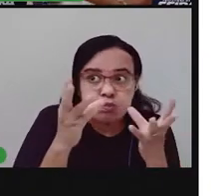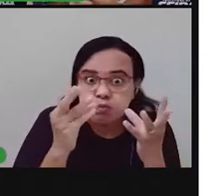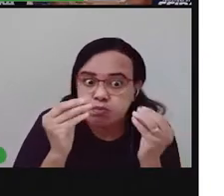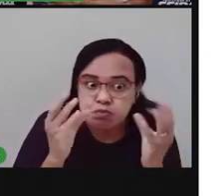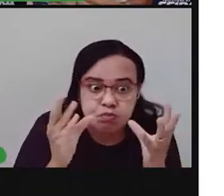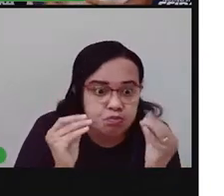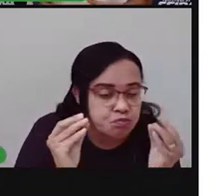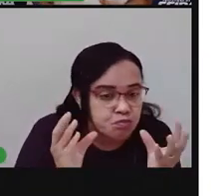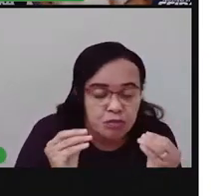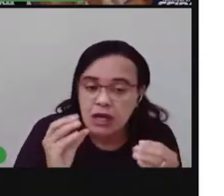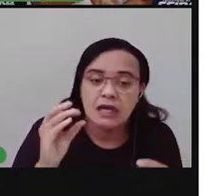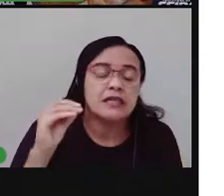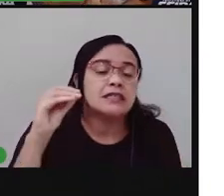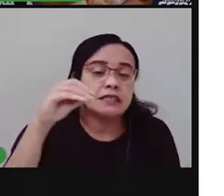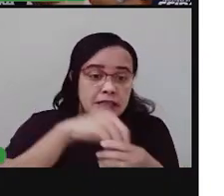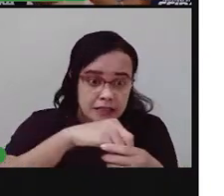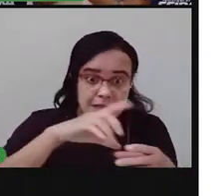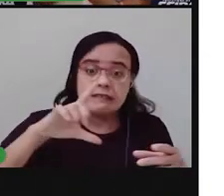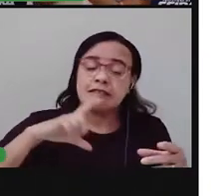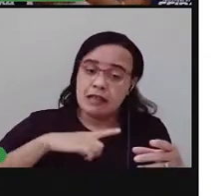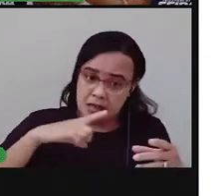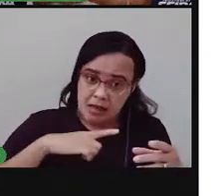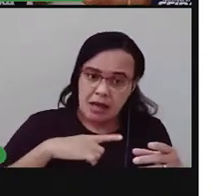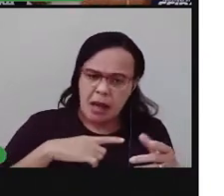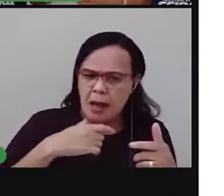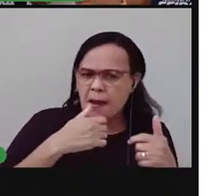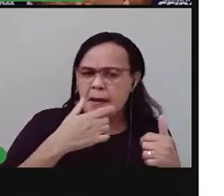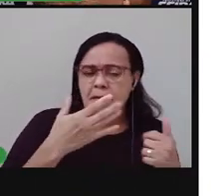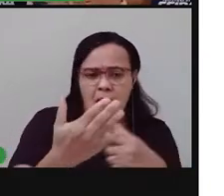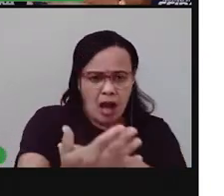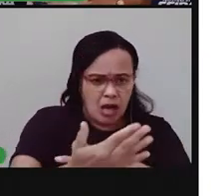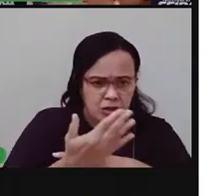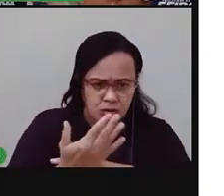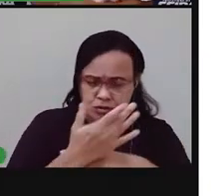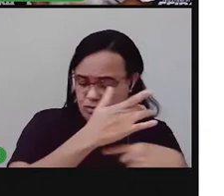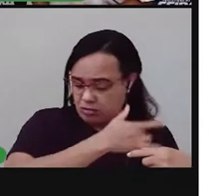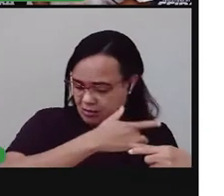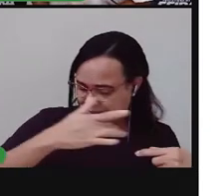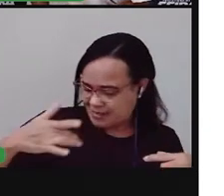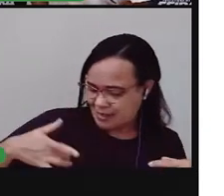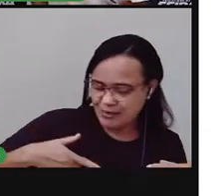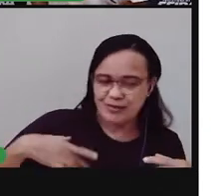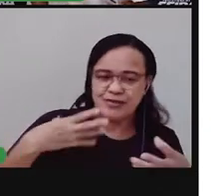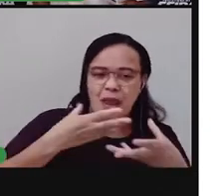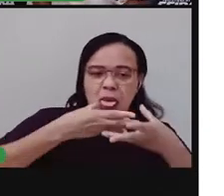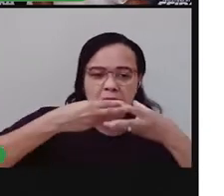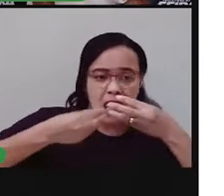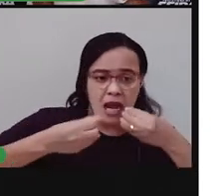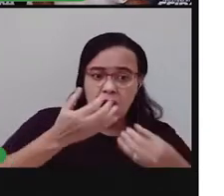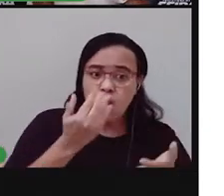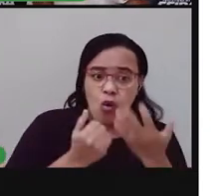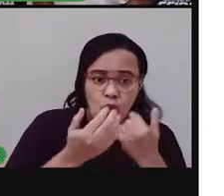bactérias que fazem bem para nossa saúde porque elas ajudam a digerir os alimentos